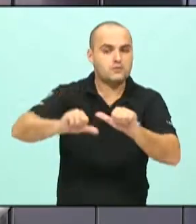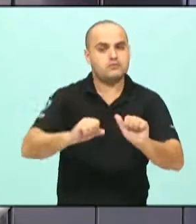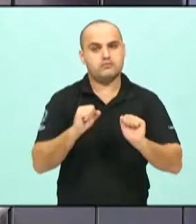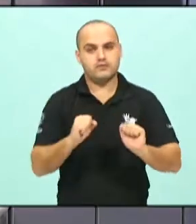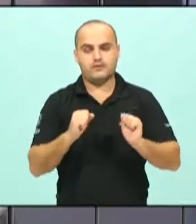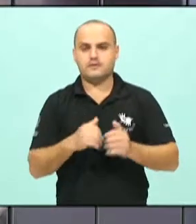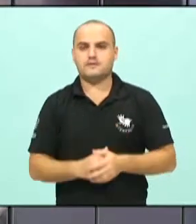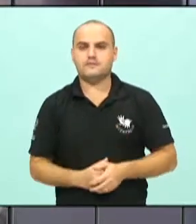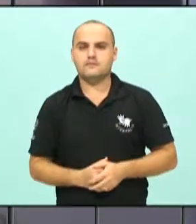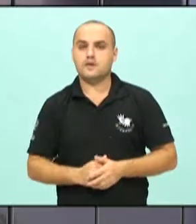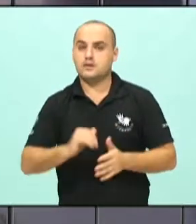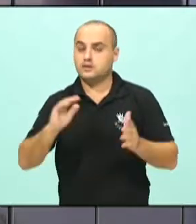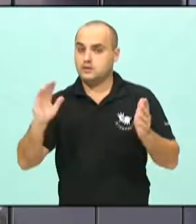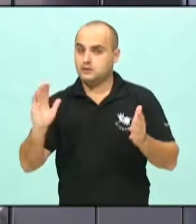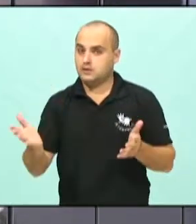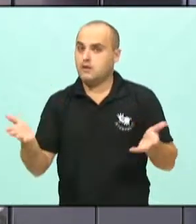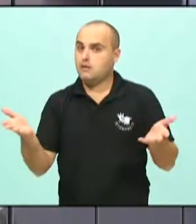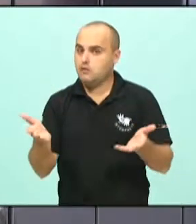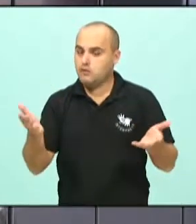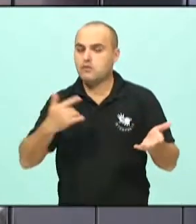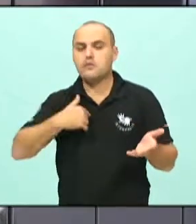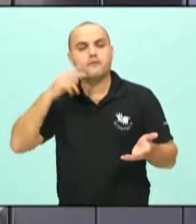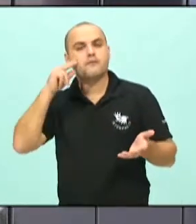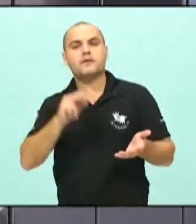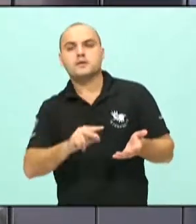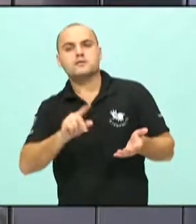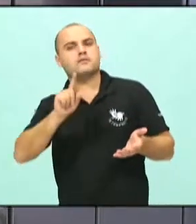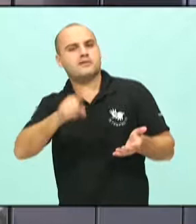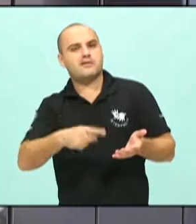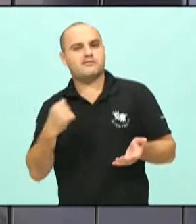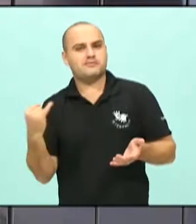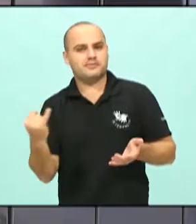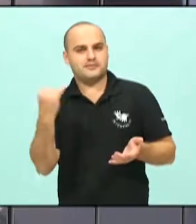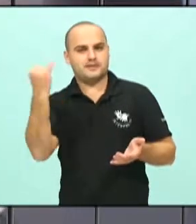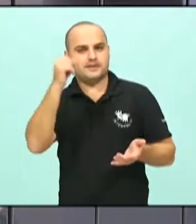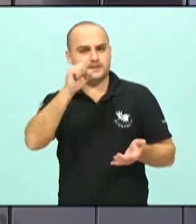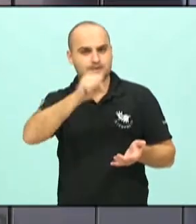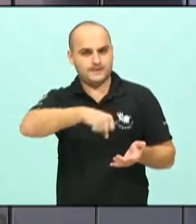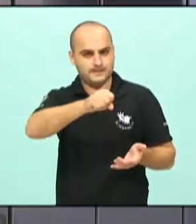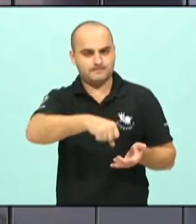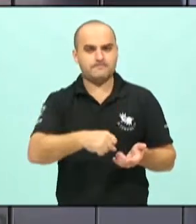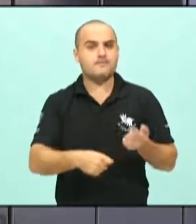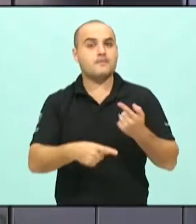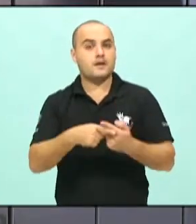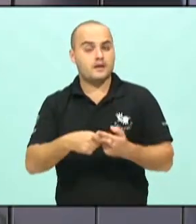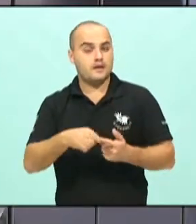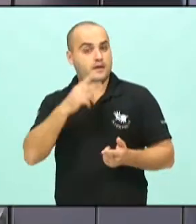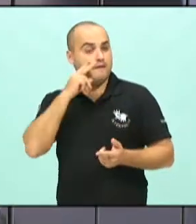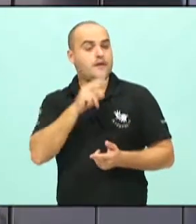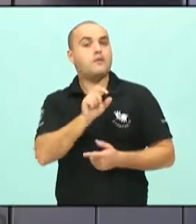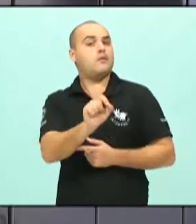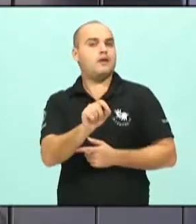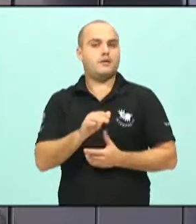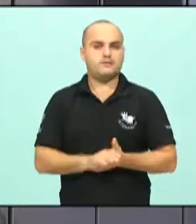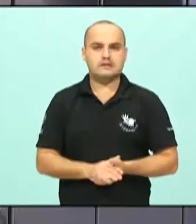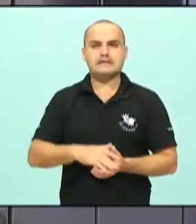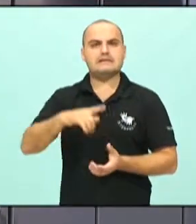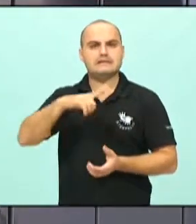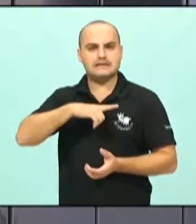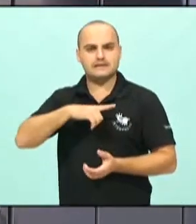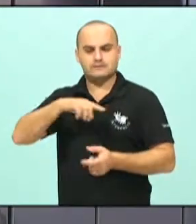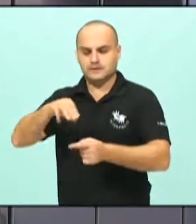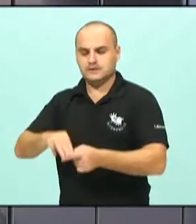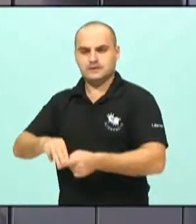Agora, eu vejo como extremamente importante porque, especialmente quando a gente vê uma questão aí da guerra fiscal dos